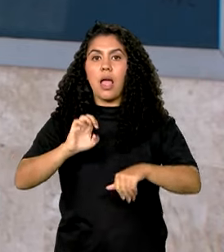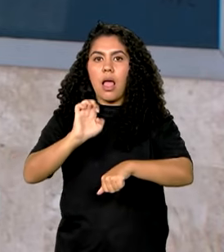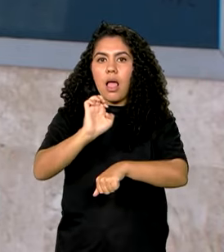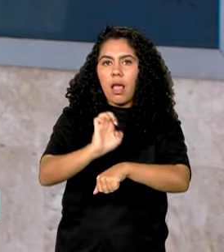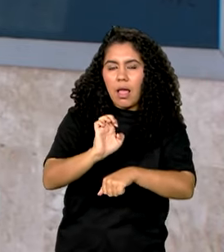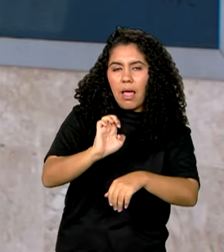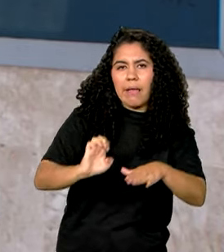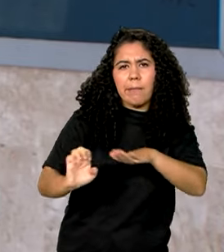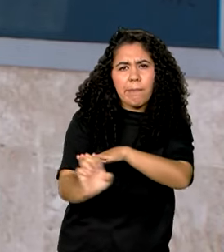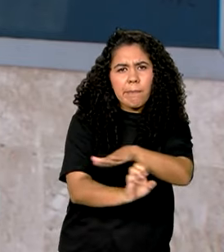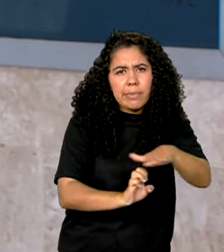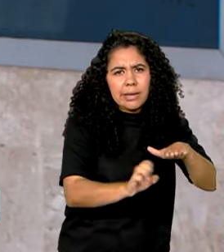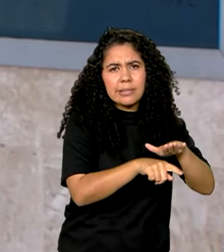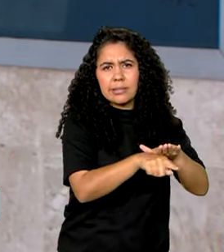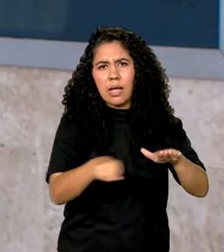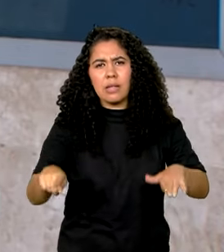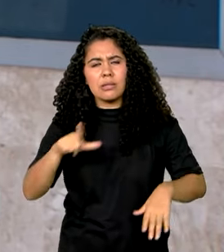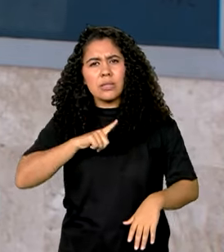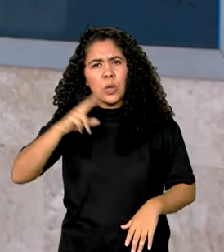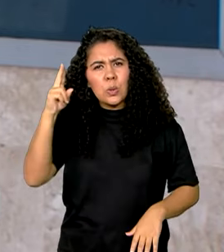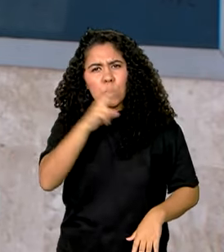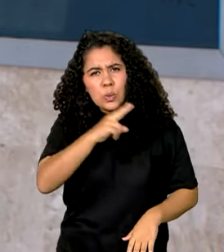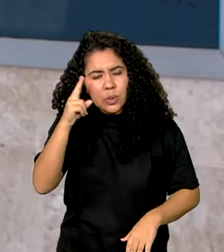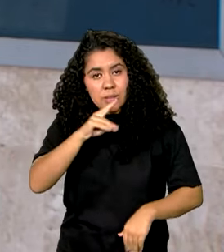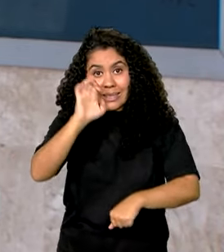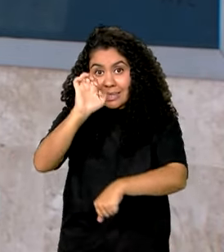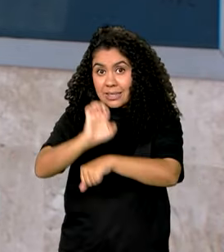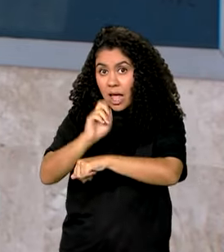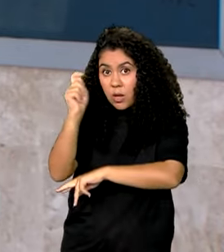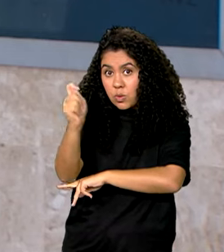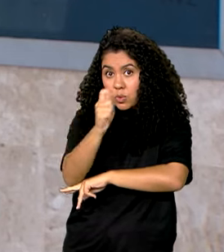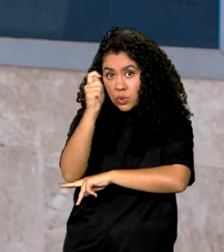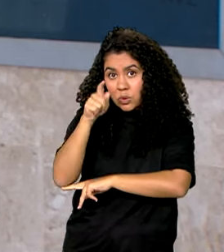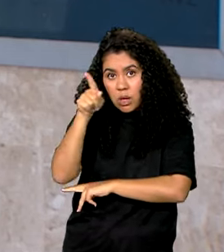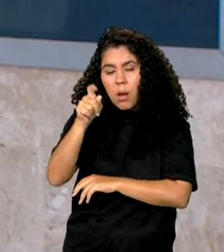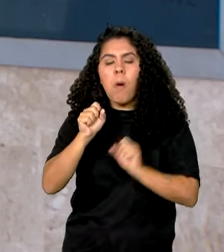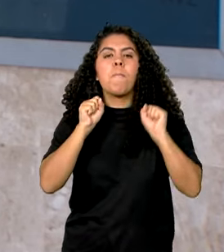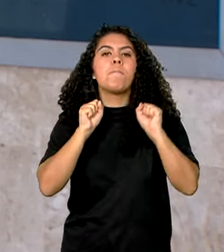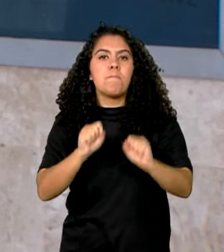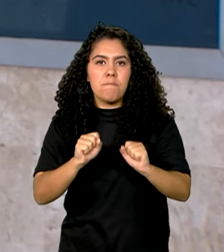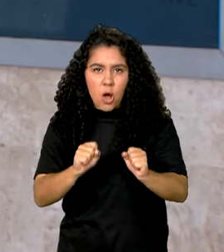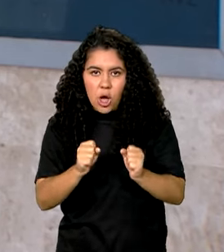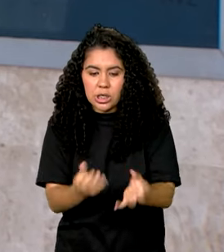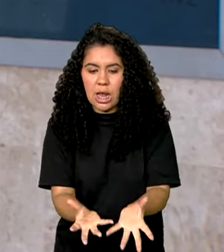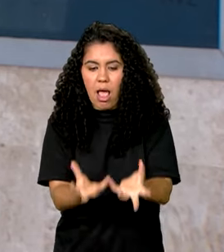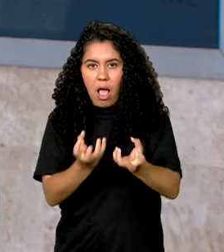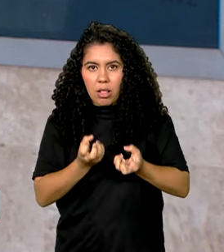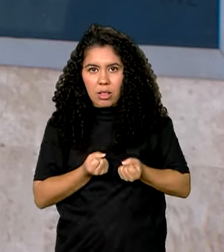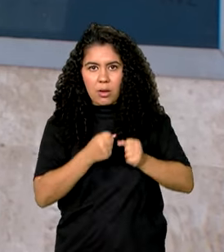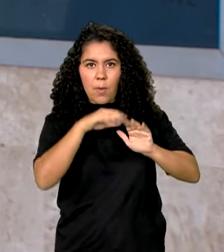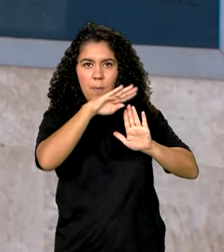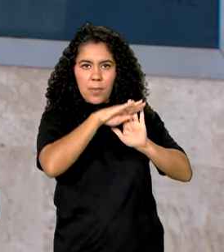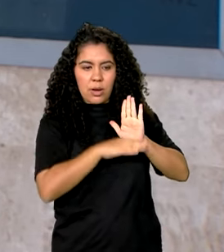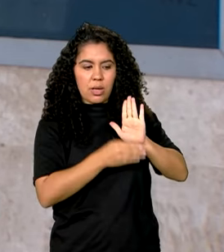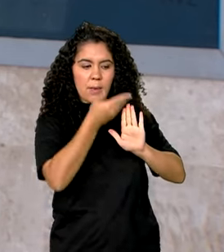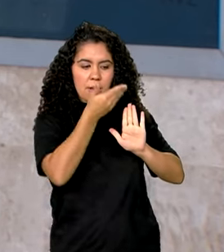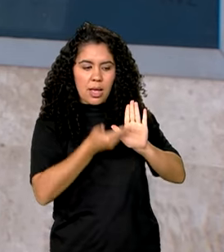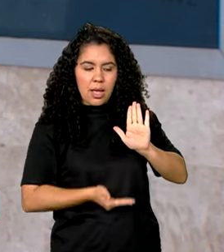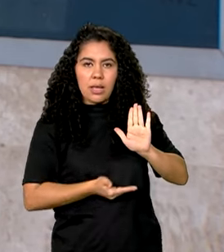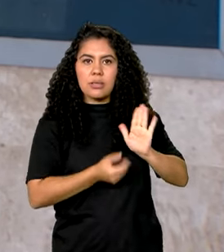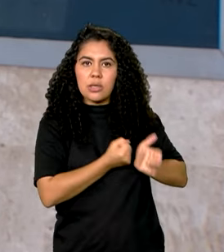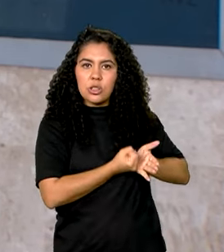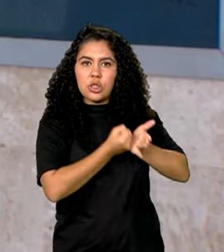calamidade ou situação de emergência no Rio Grande do Sul podem aderir ao programa emergencial de apoio financeiro